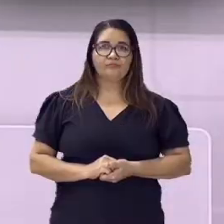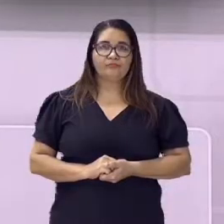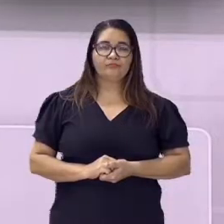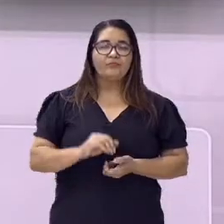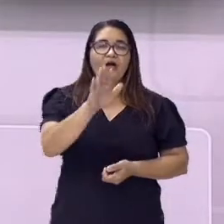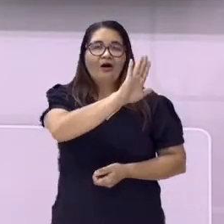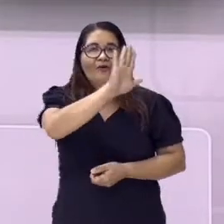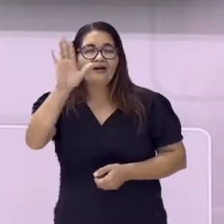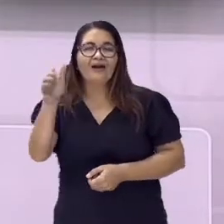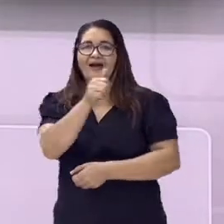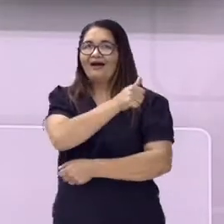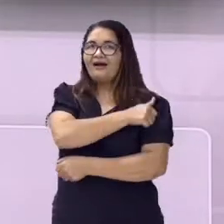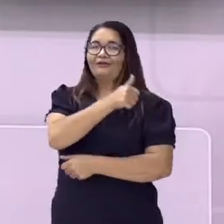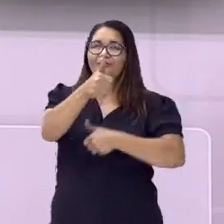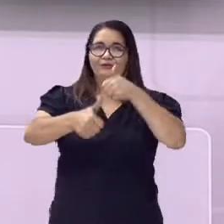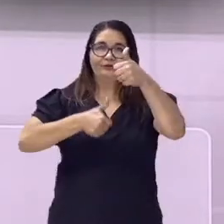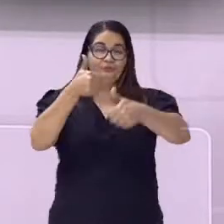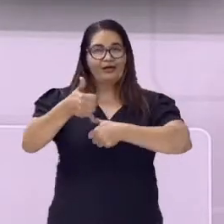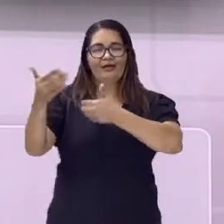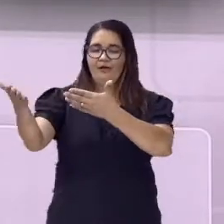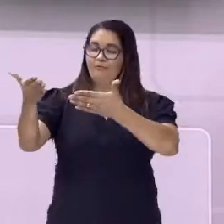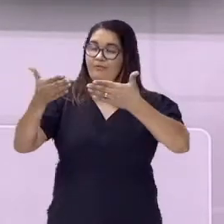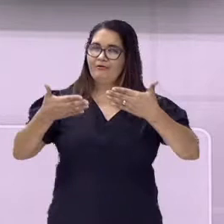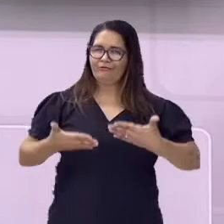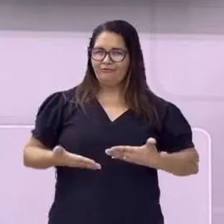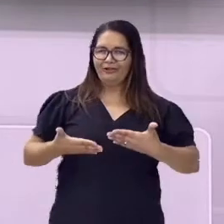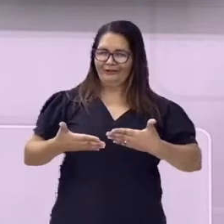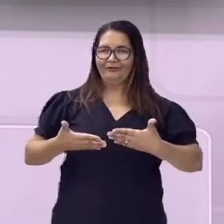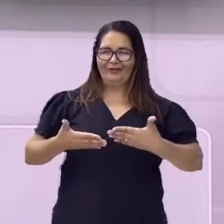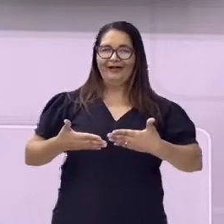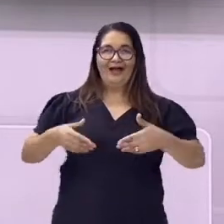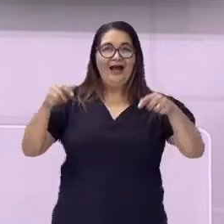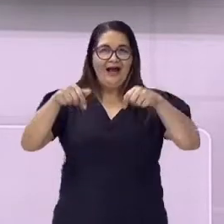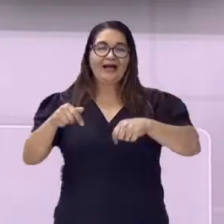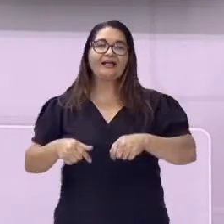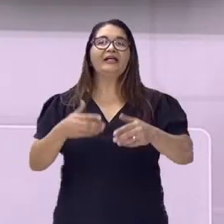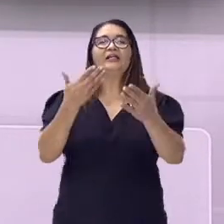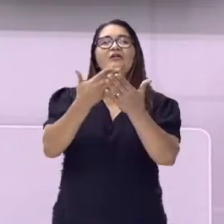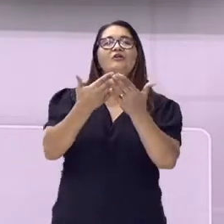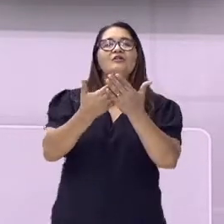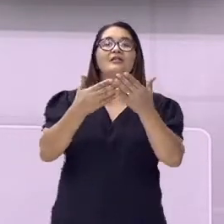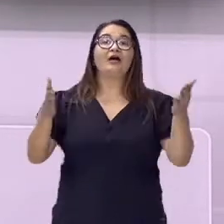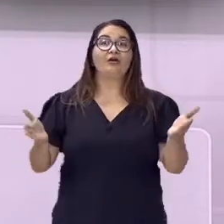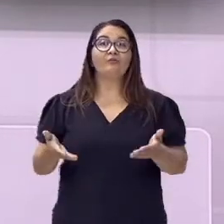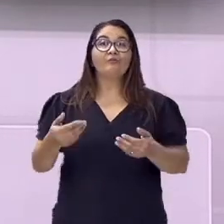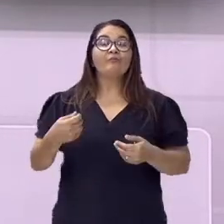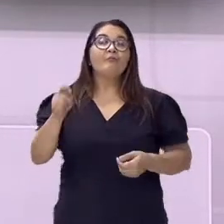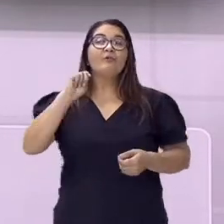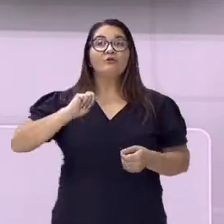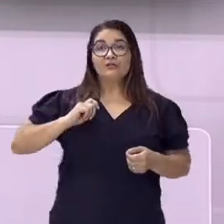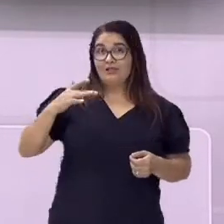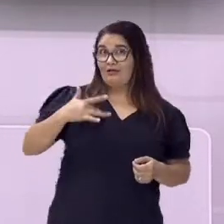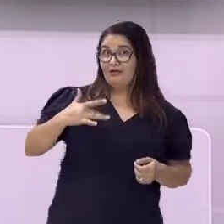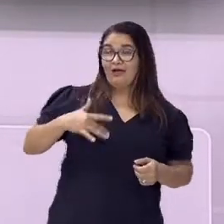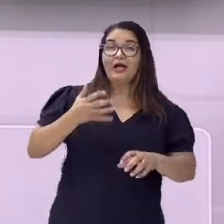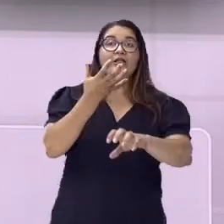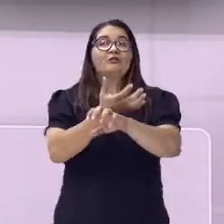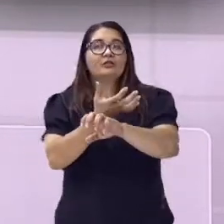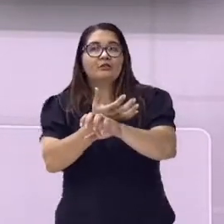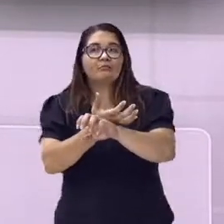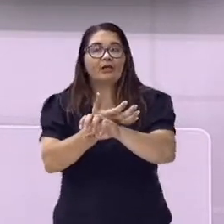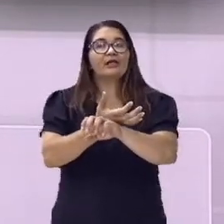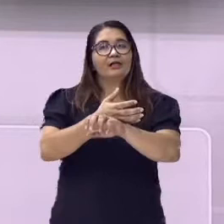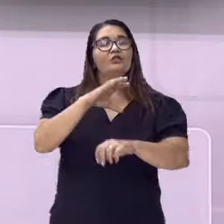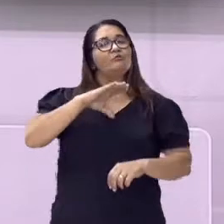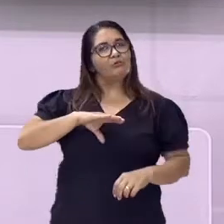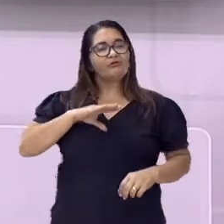Olá pessoal, tudo bem? Sejam bem-vindos ao nosso canal TV Educação. Eu sou a professora Débora Matina e o assunto da